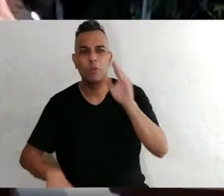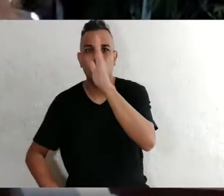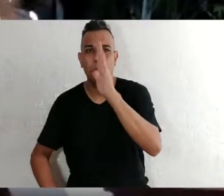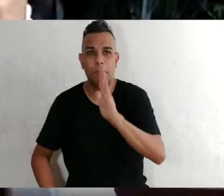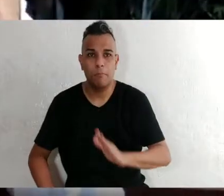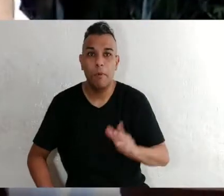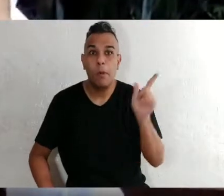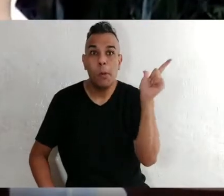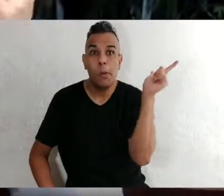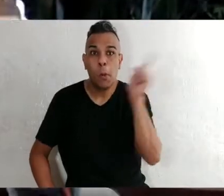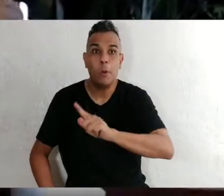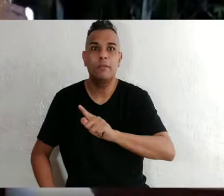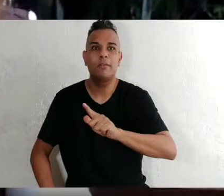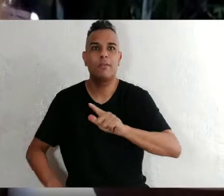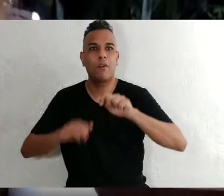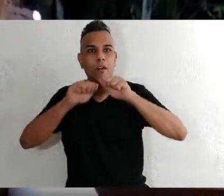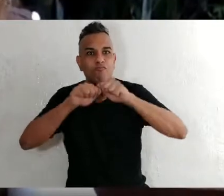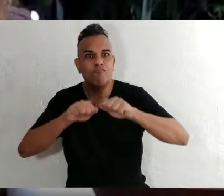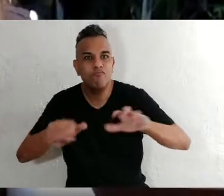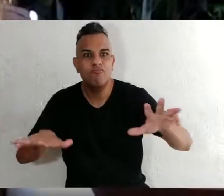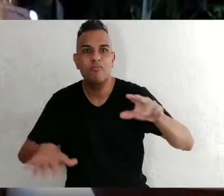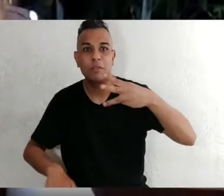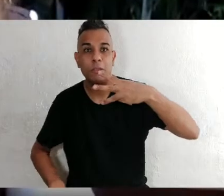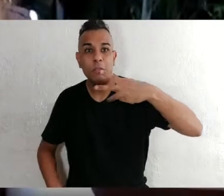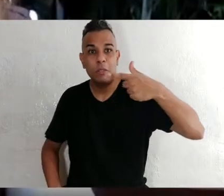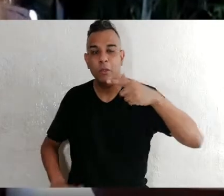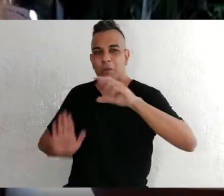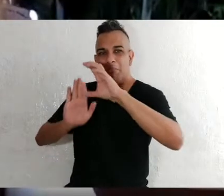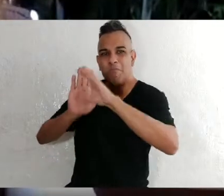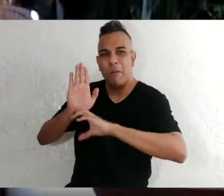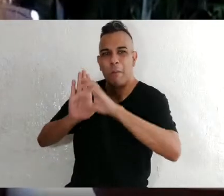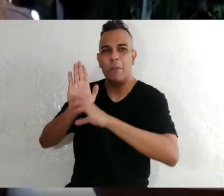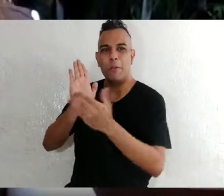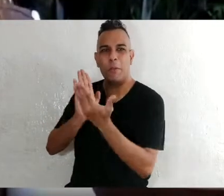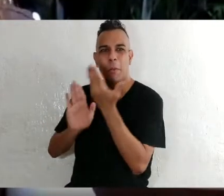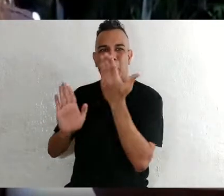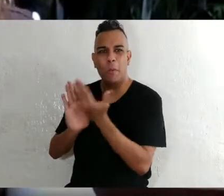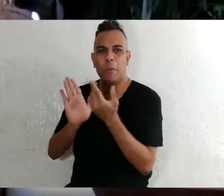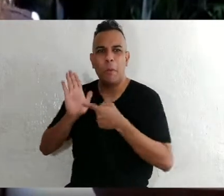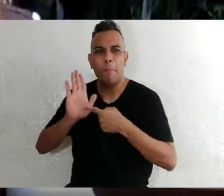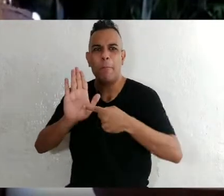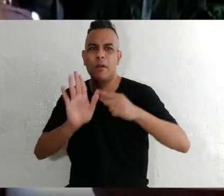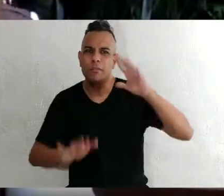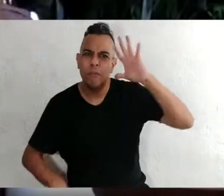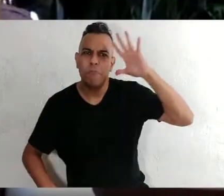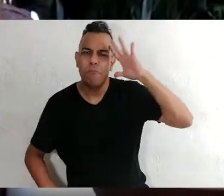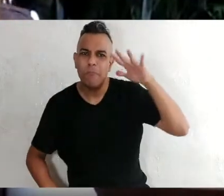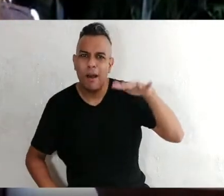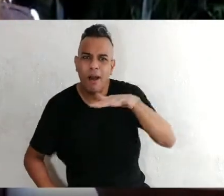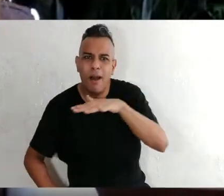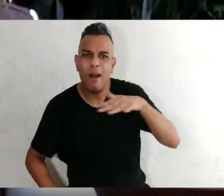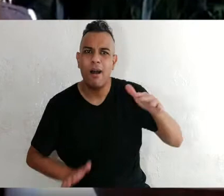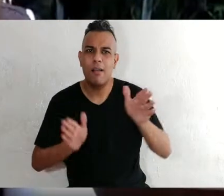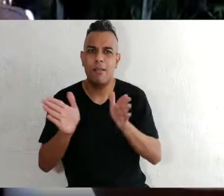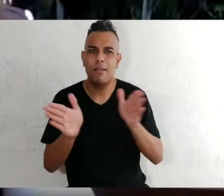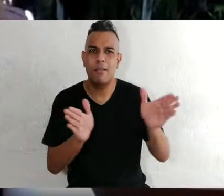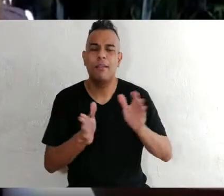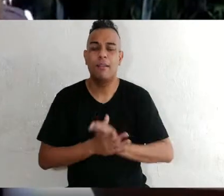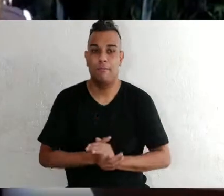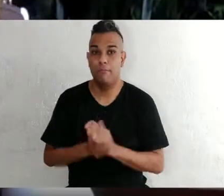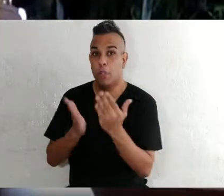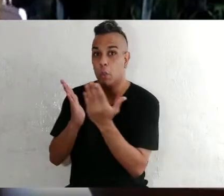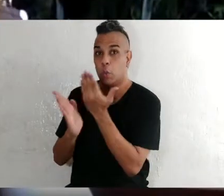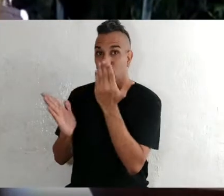os 32 capítulos deste livro, compartilhando suas reflexões e ações nesse campo. No final do